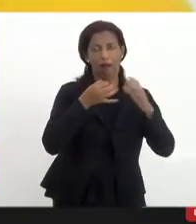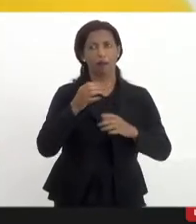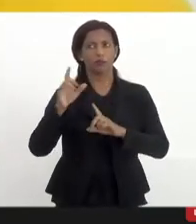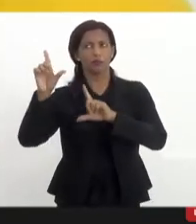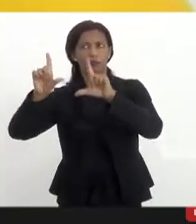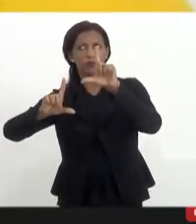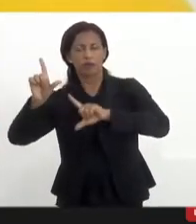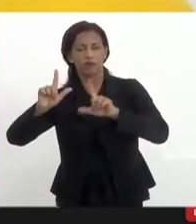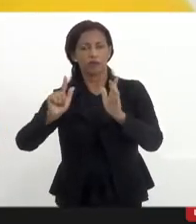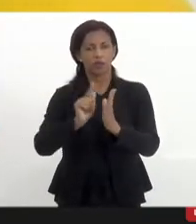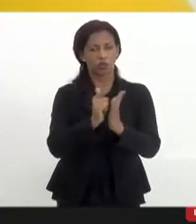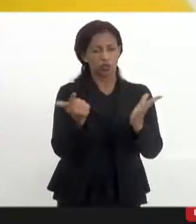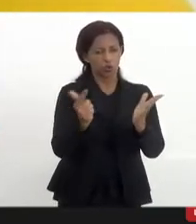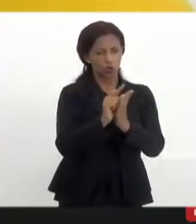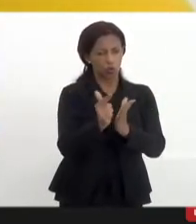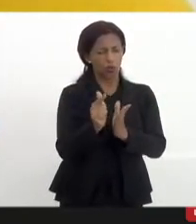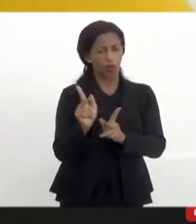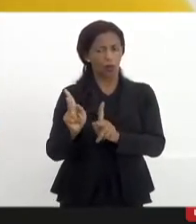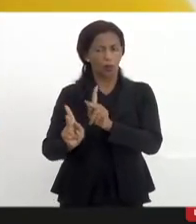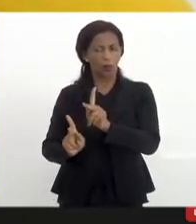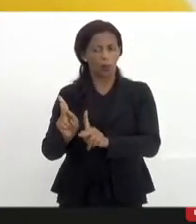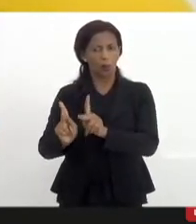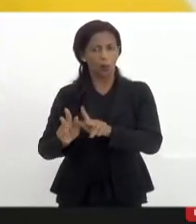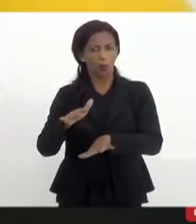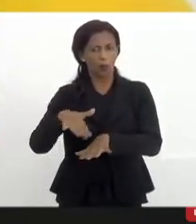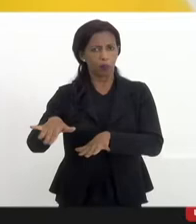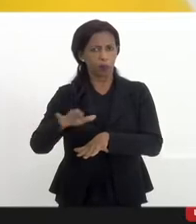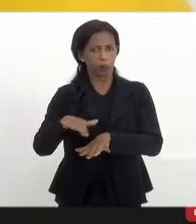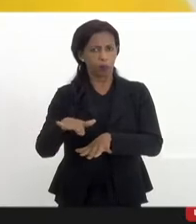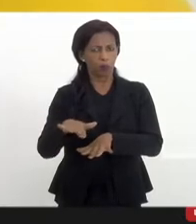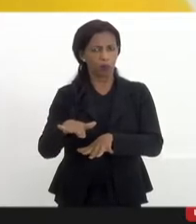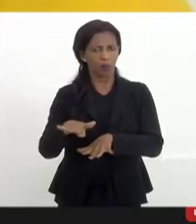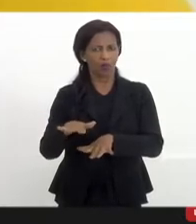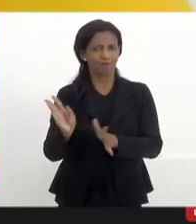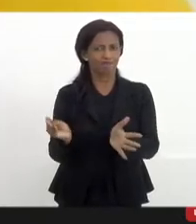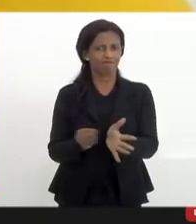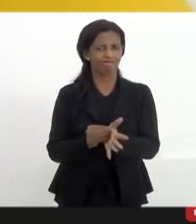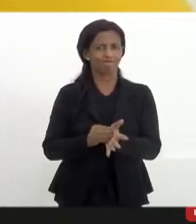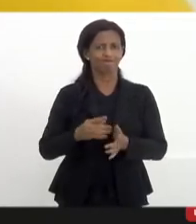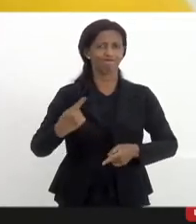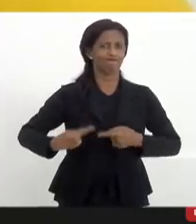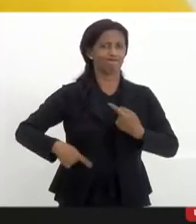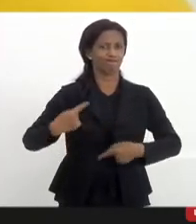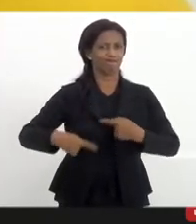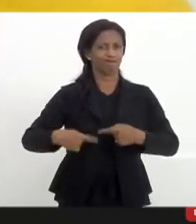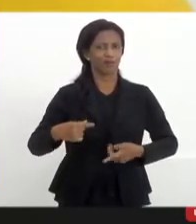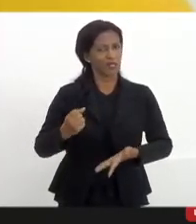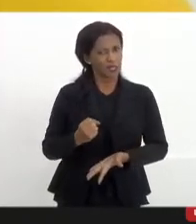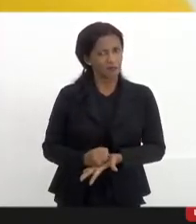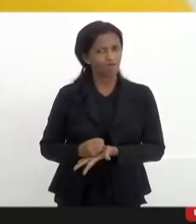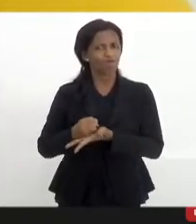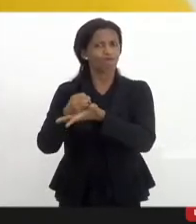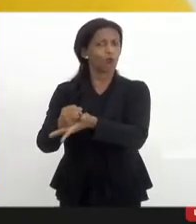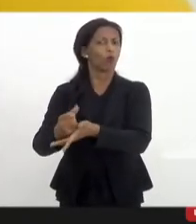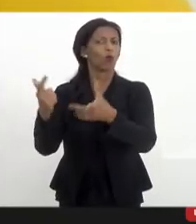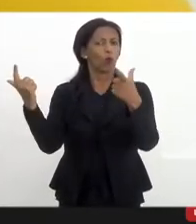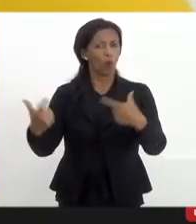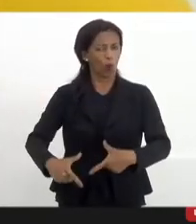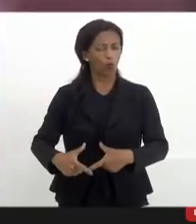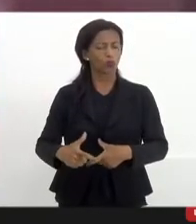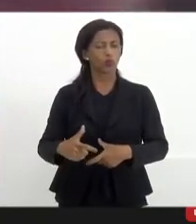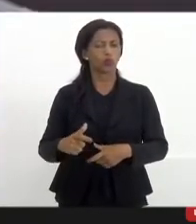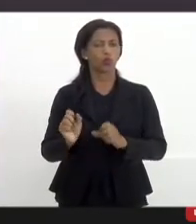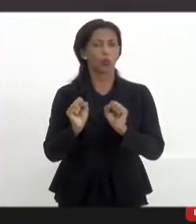comunitário, veículos populares de comunicação sem uma política onde o poder público